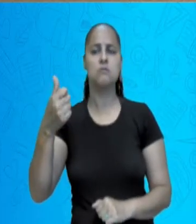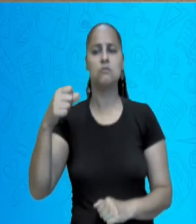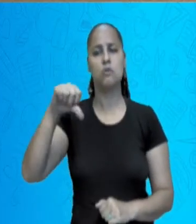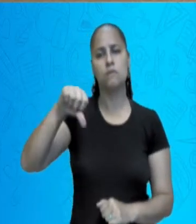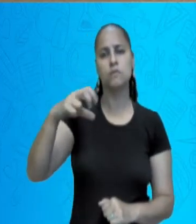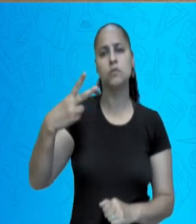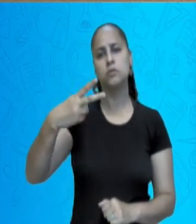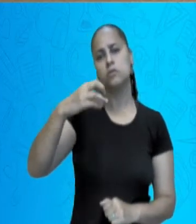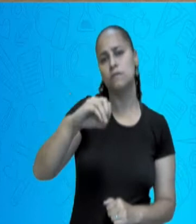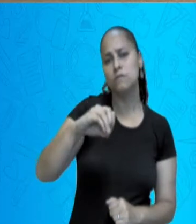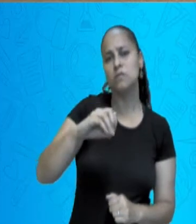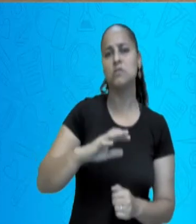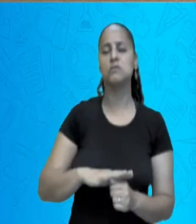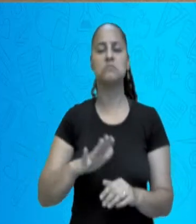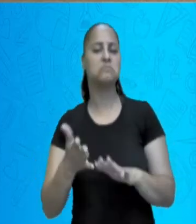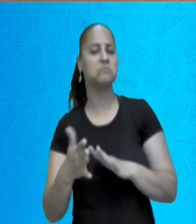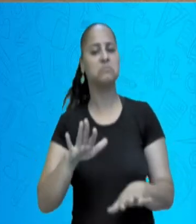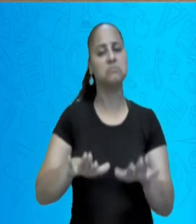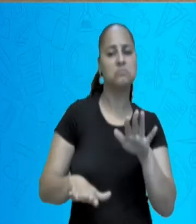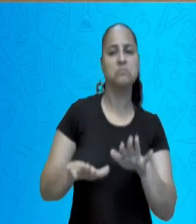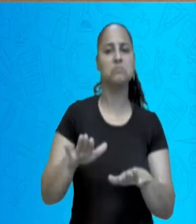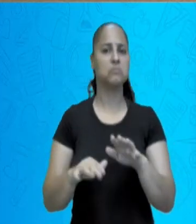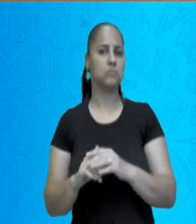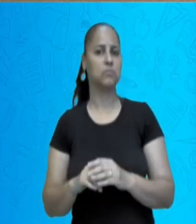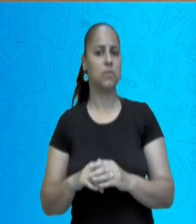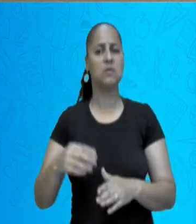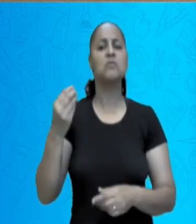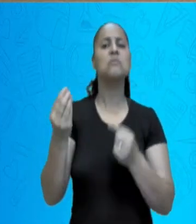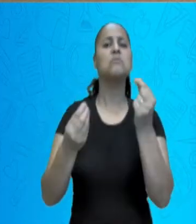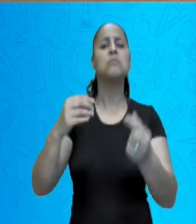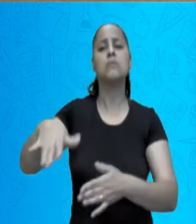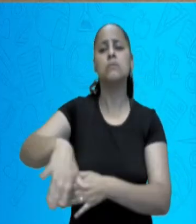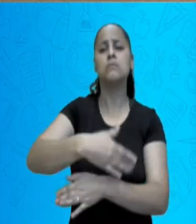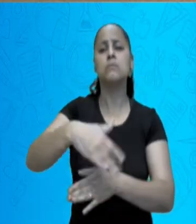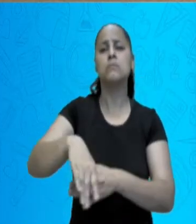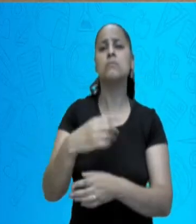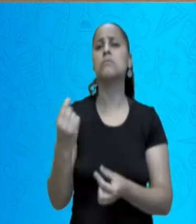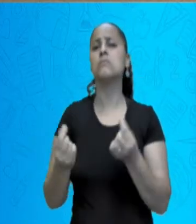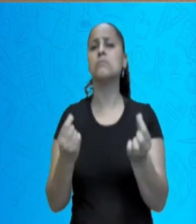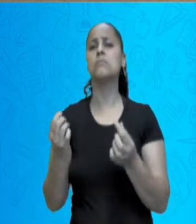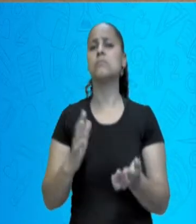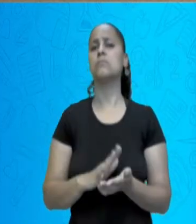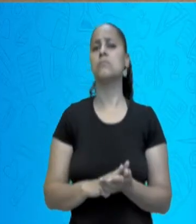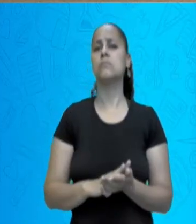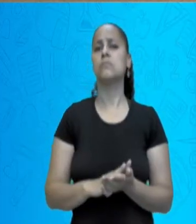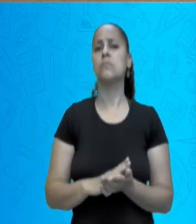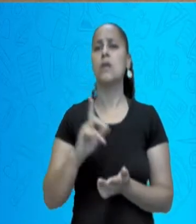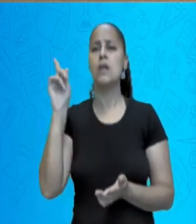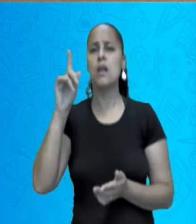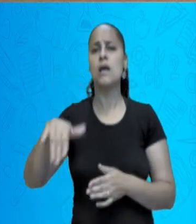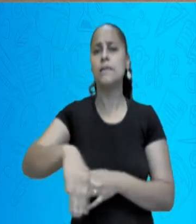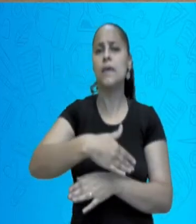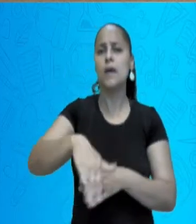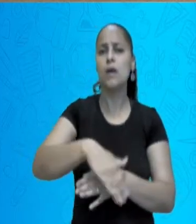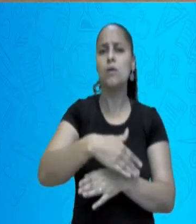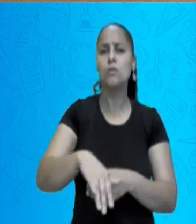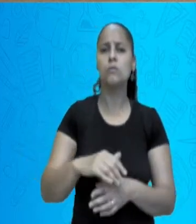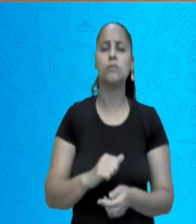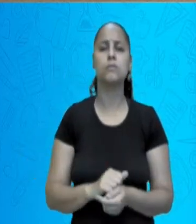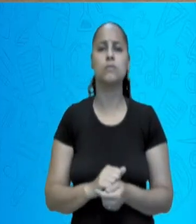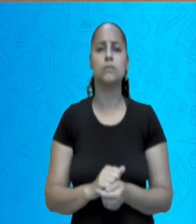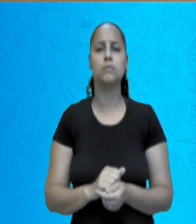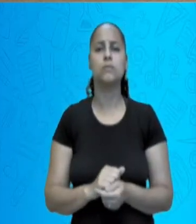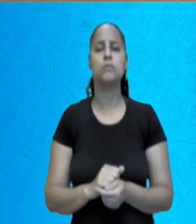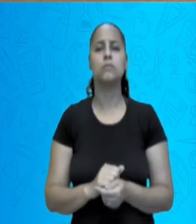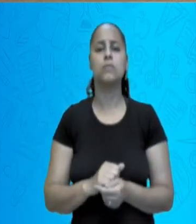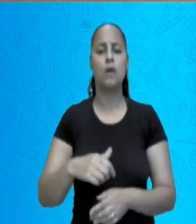1930, se passava no centro, onde é a Avenida Minas Gerais, não, onde é a